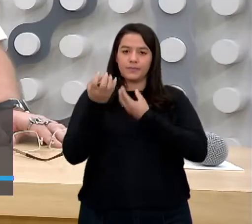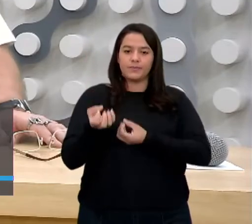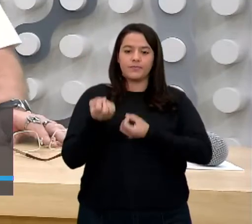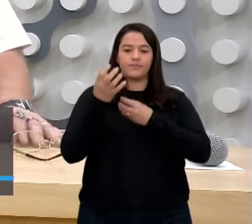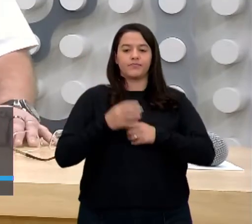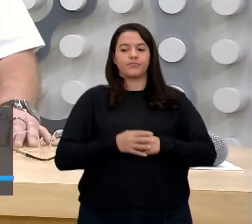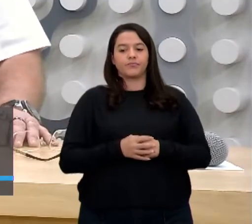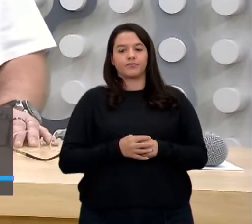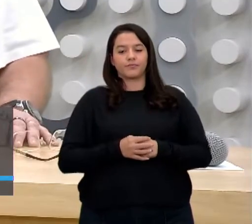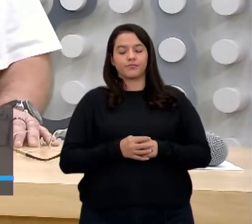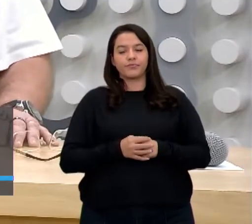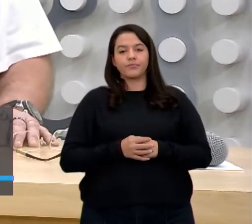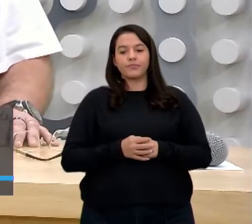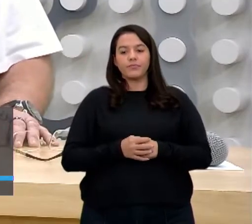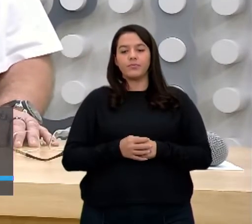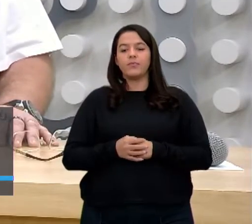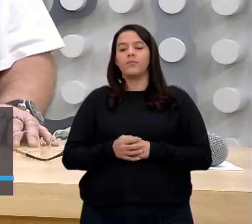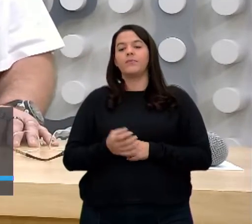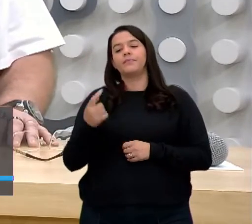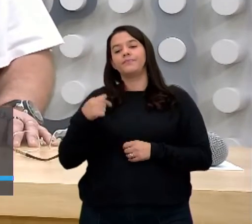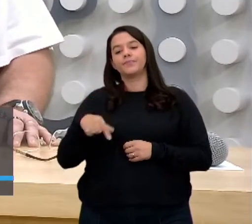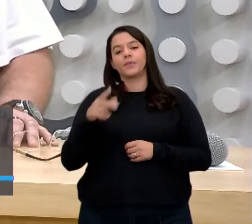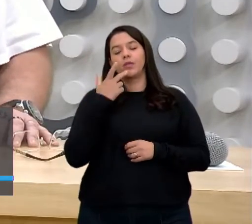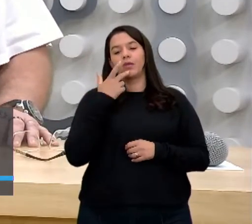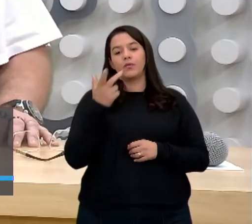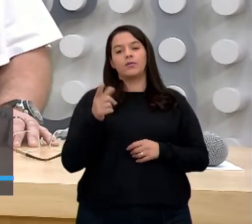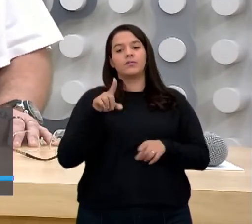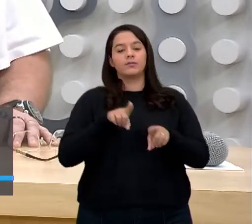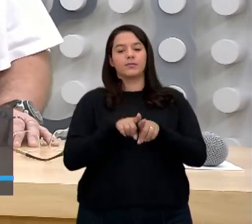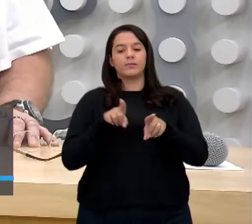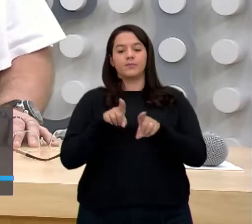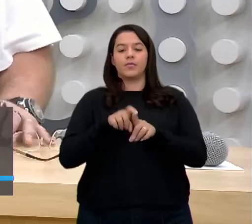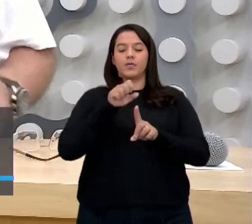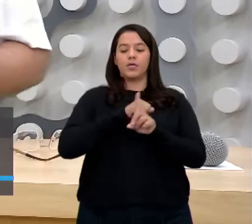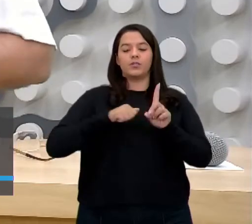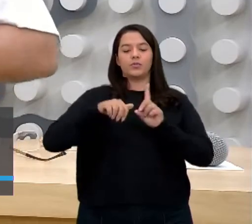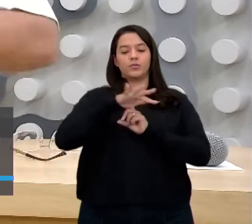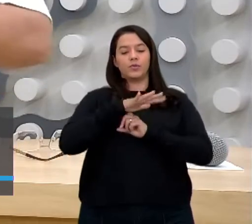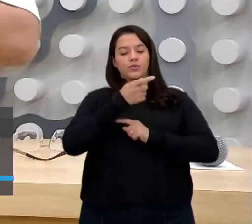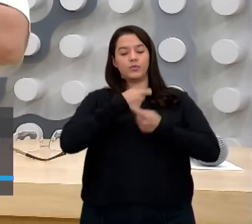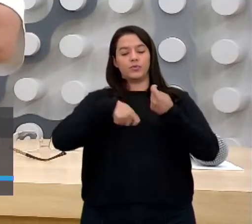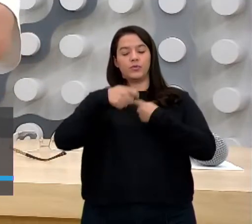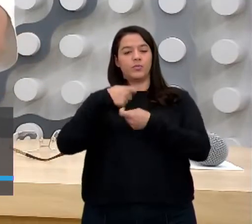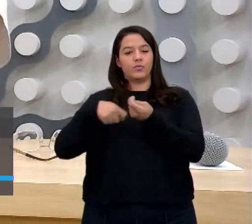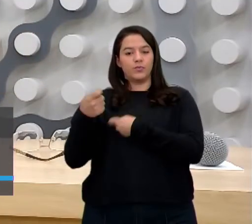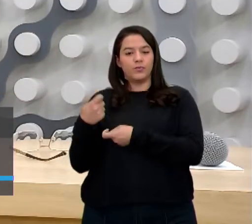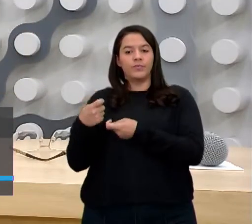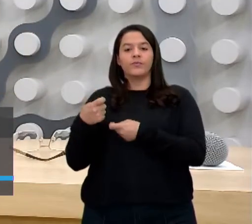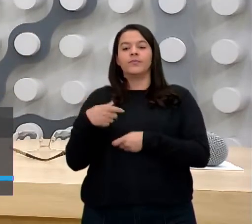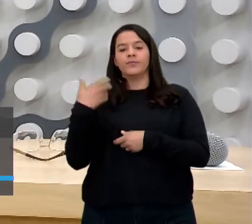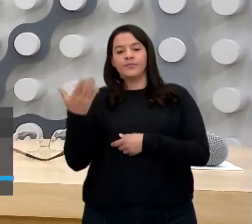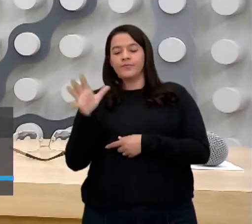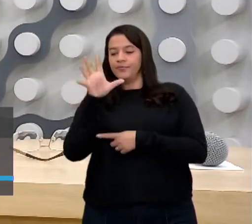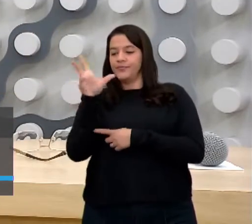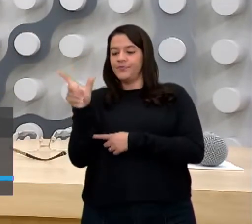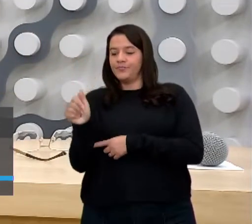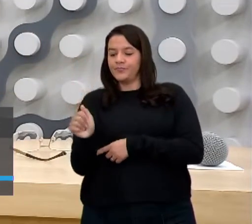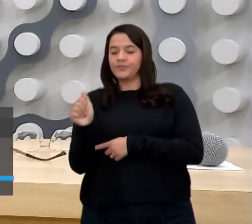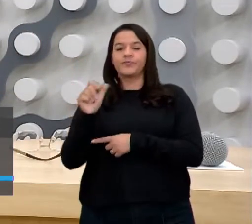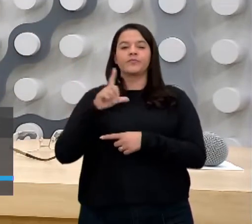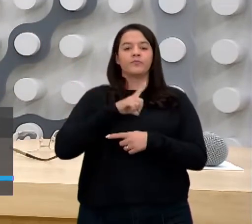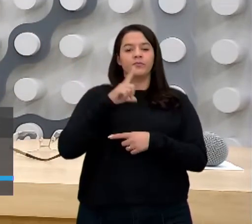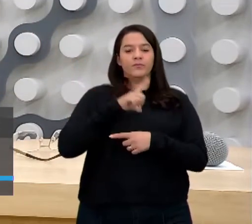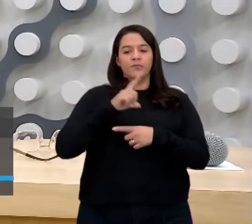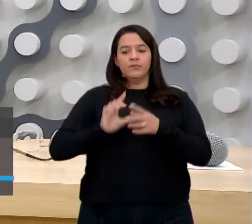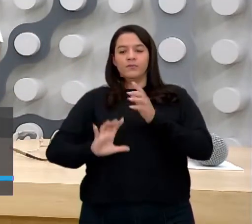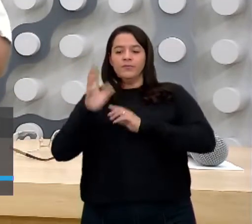Quando a gente fala nessa situação, vem a questão socioeconômica. É lógico que o continente africano passou por uma situação